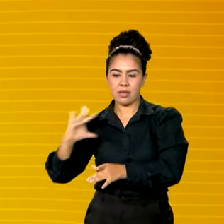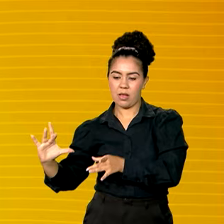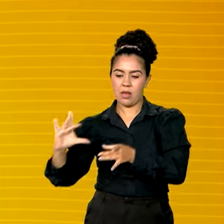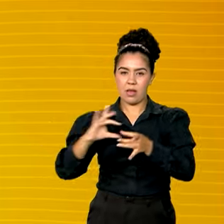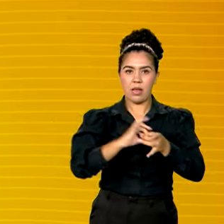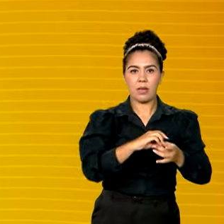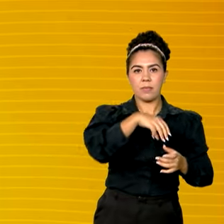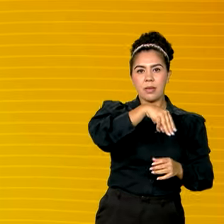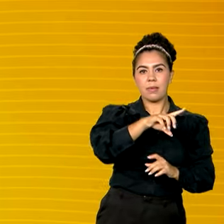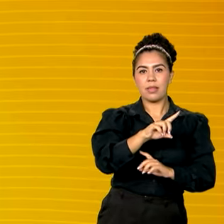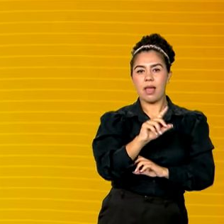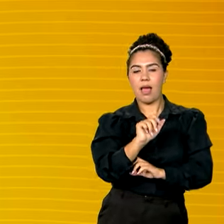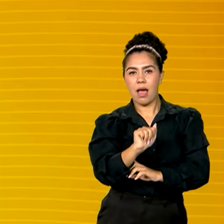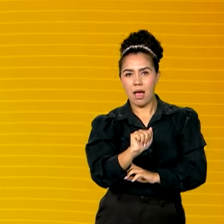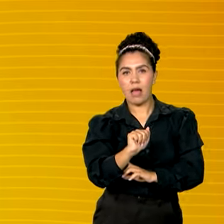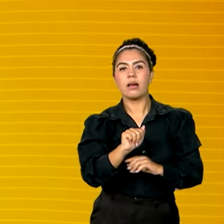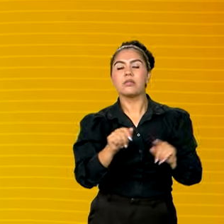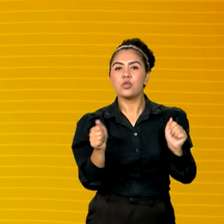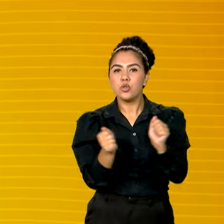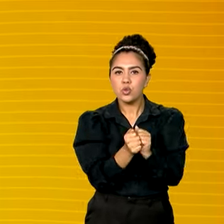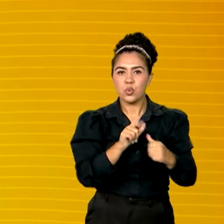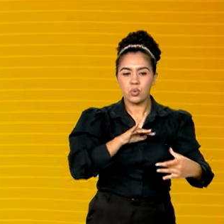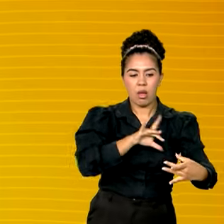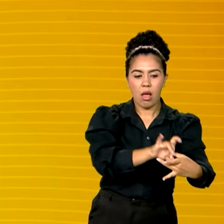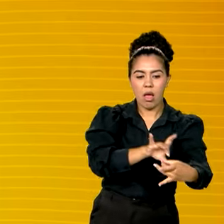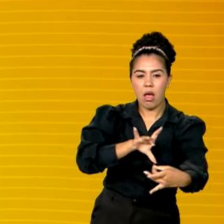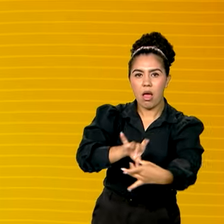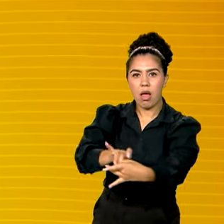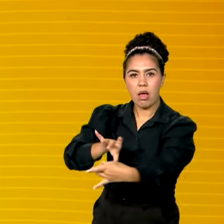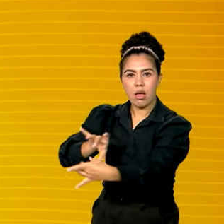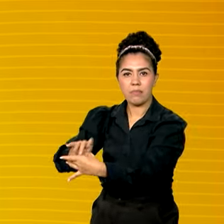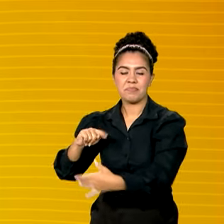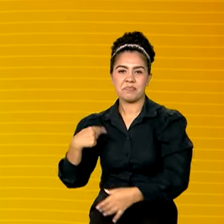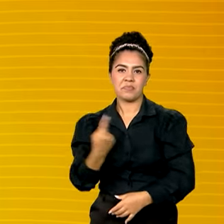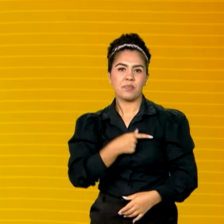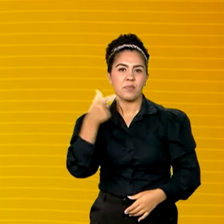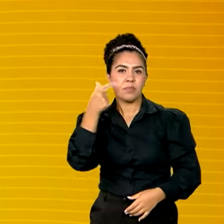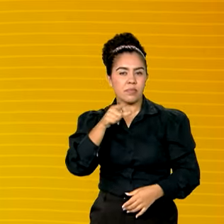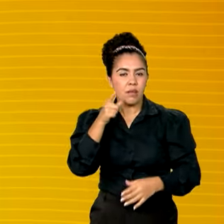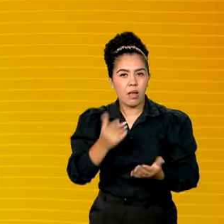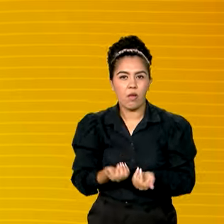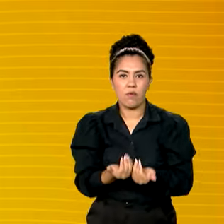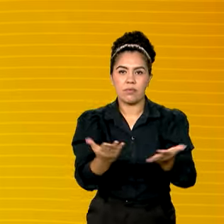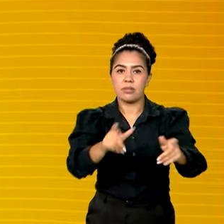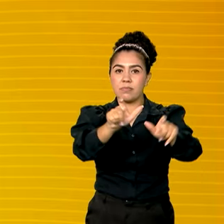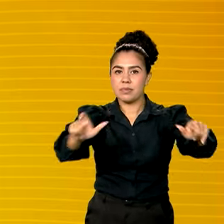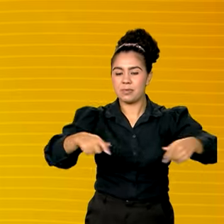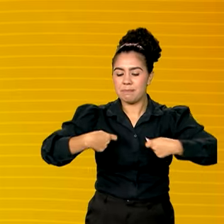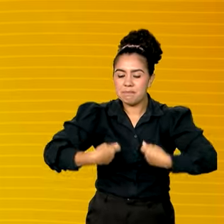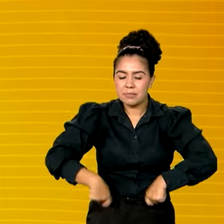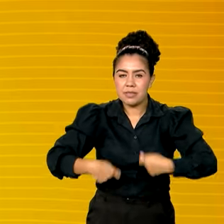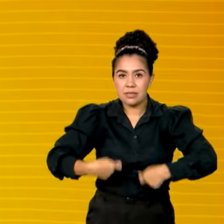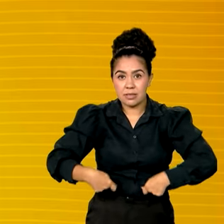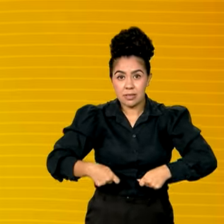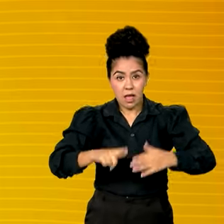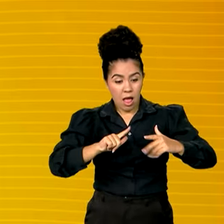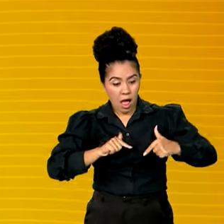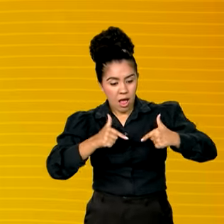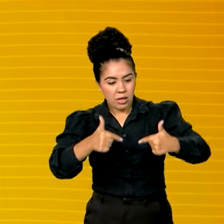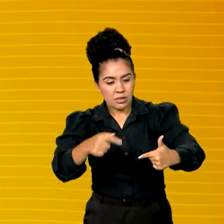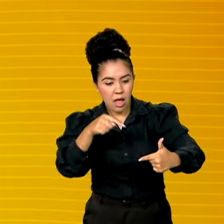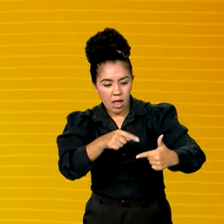junto com o MDA e a CUNAB, com as entidades, e a gente chega a quem precisa. É uma ação não só de